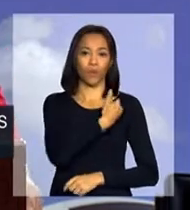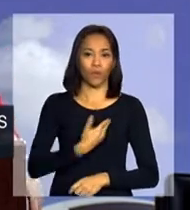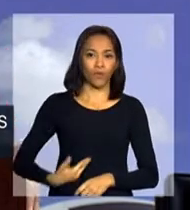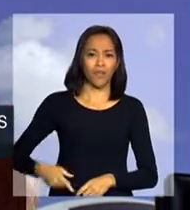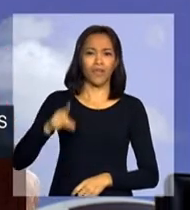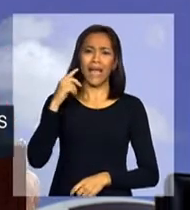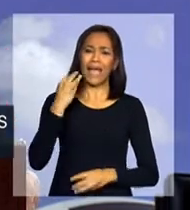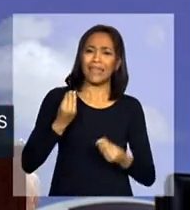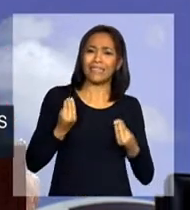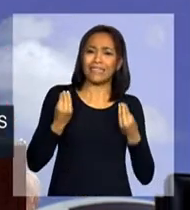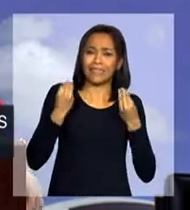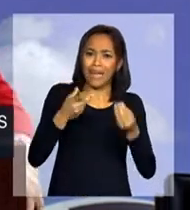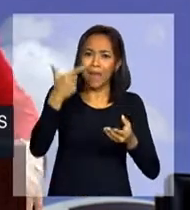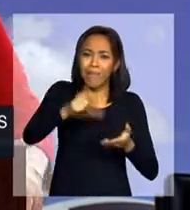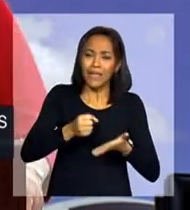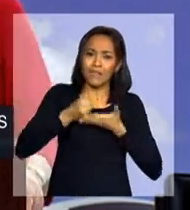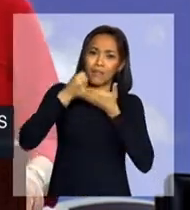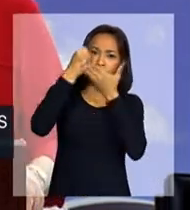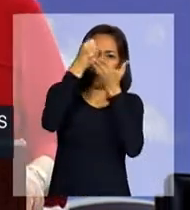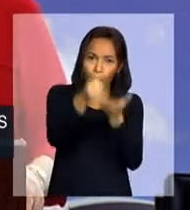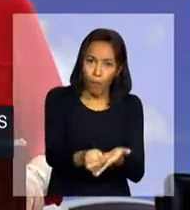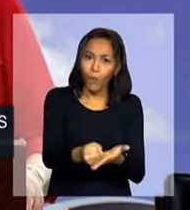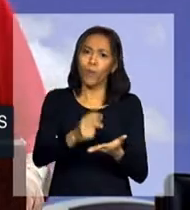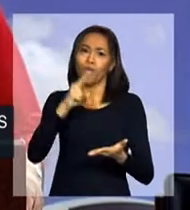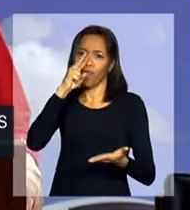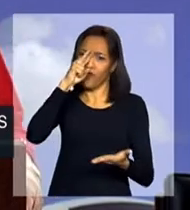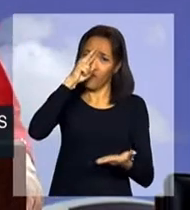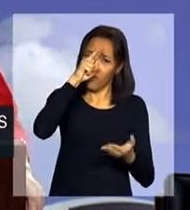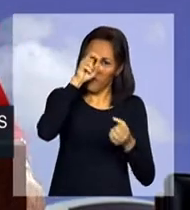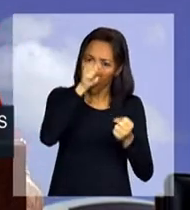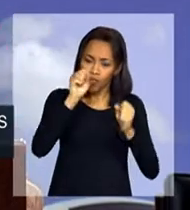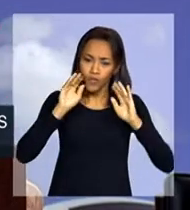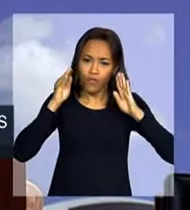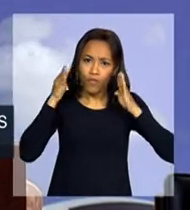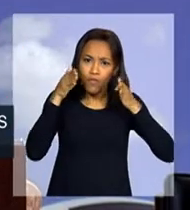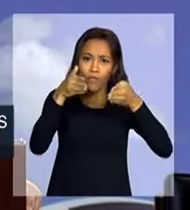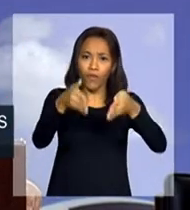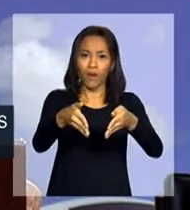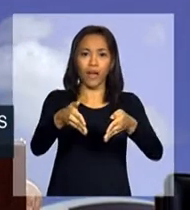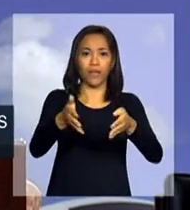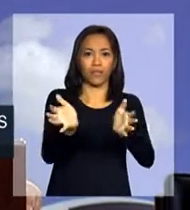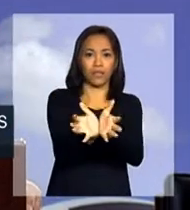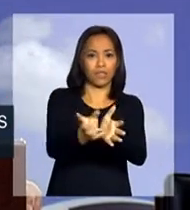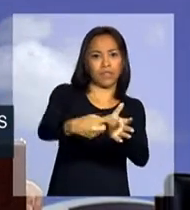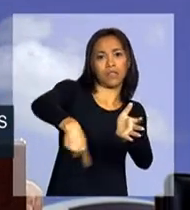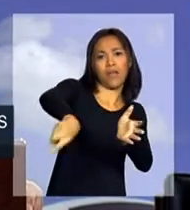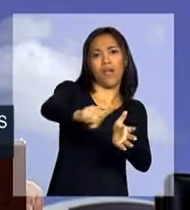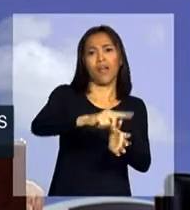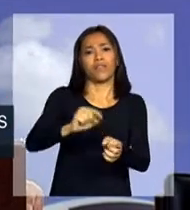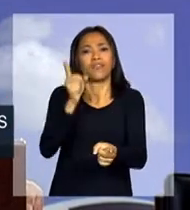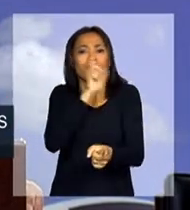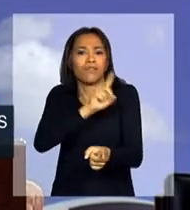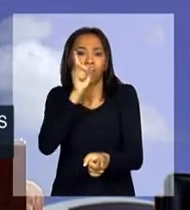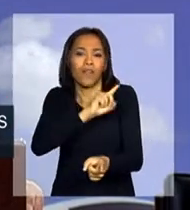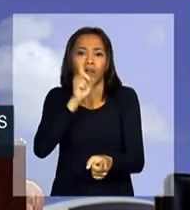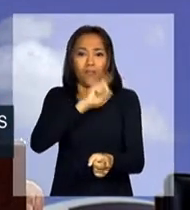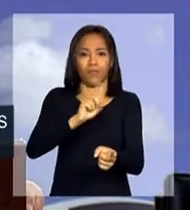resultados por meio de ações fortemente focadas em setores críticos e vulneráveis.